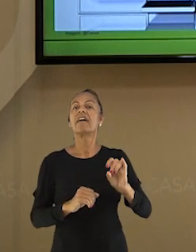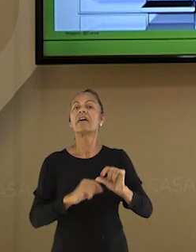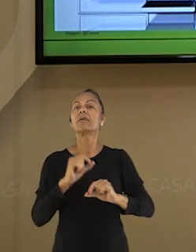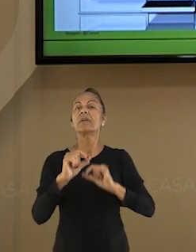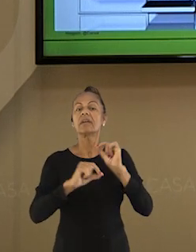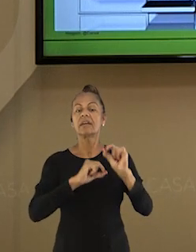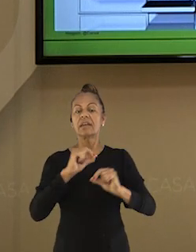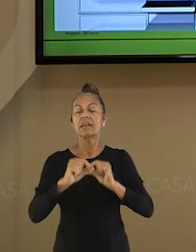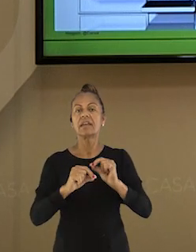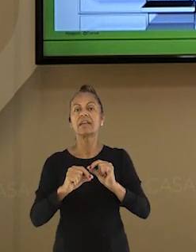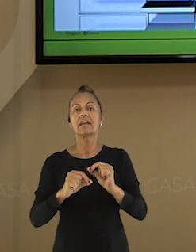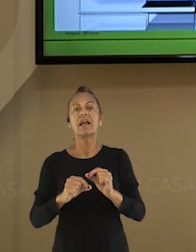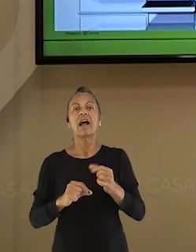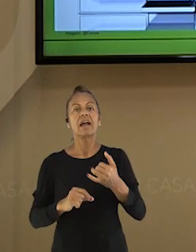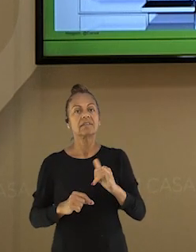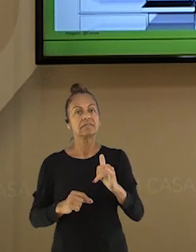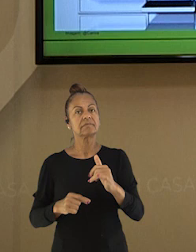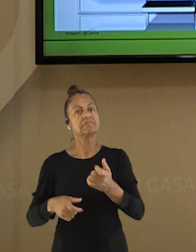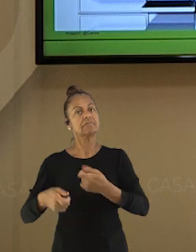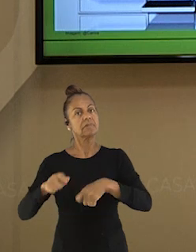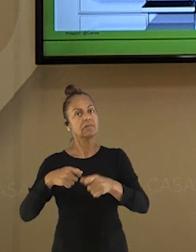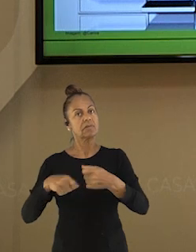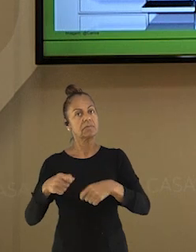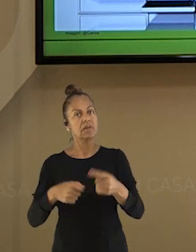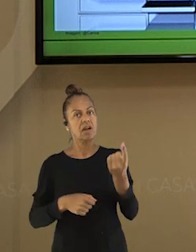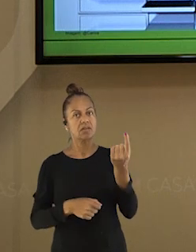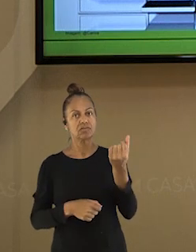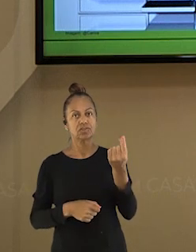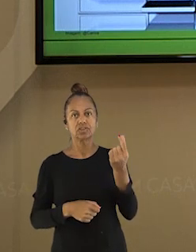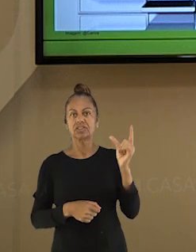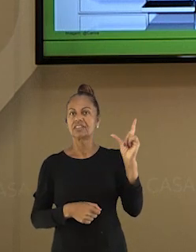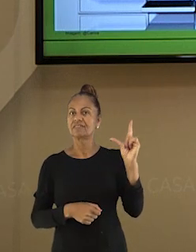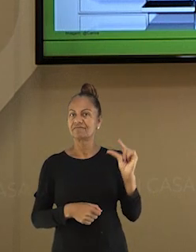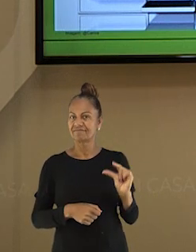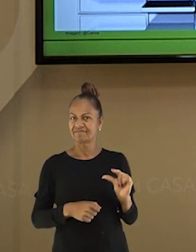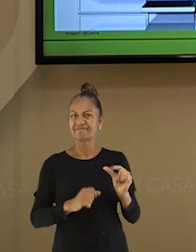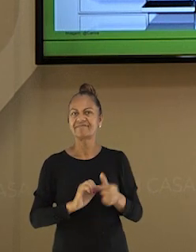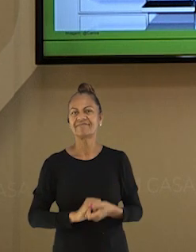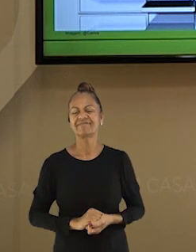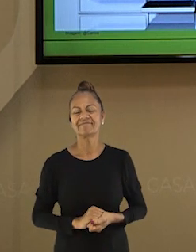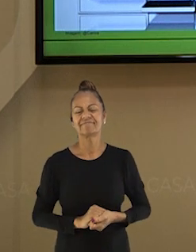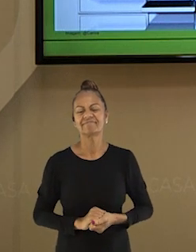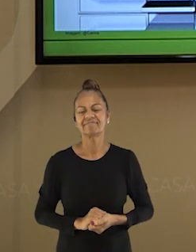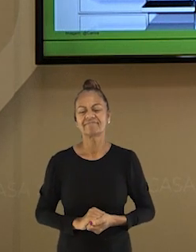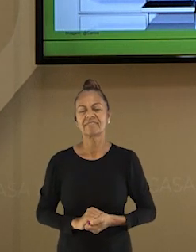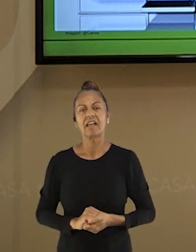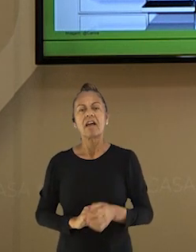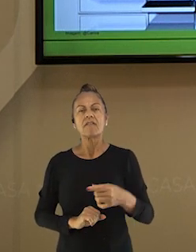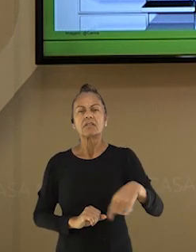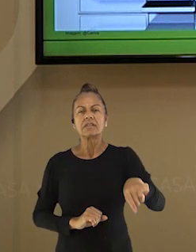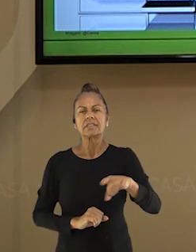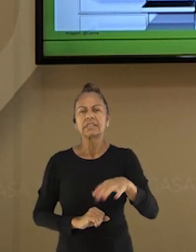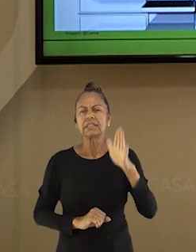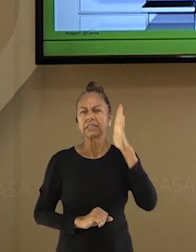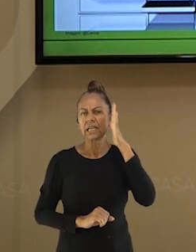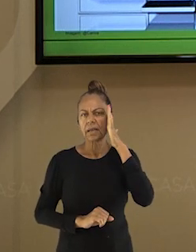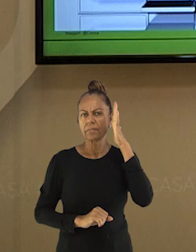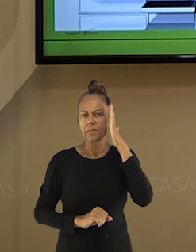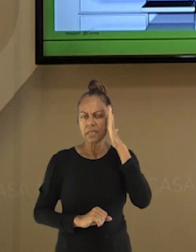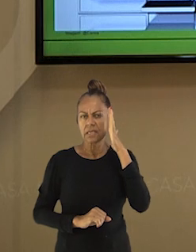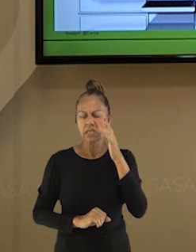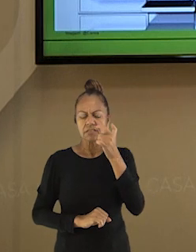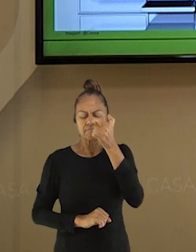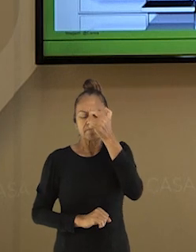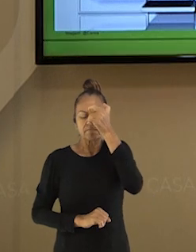de consumo de energia, pois, consequentemente, isso irá refletir em economia financeira para você